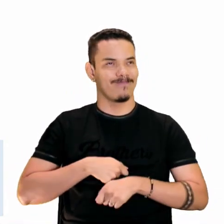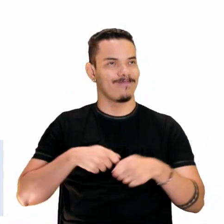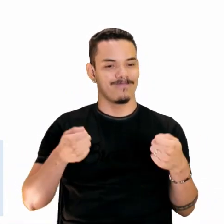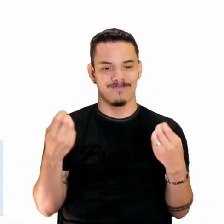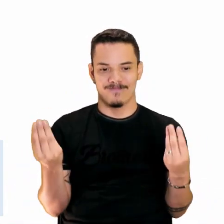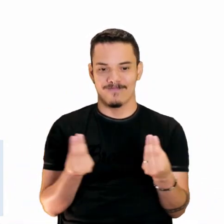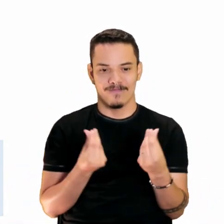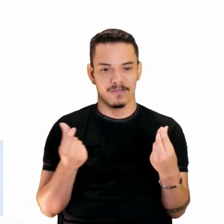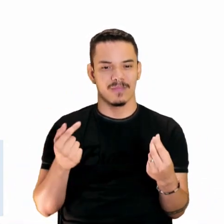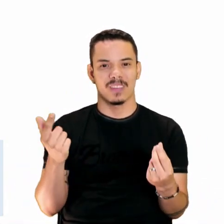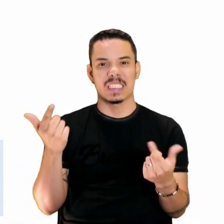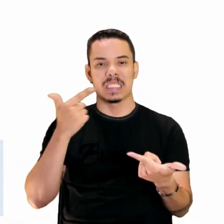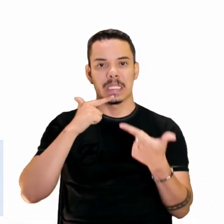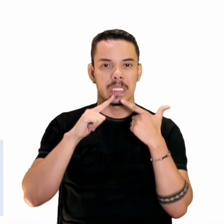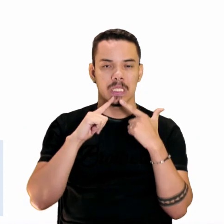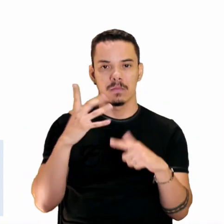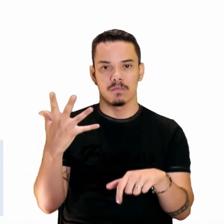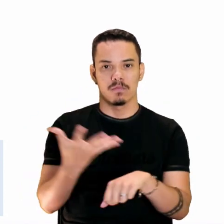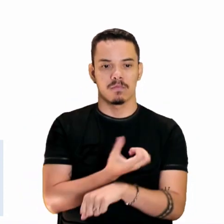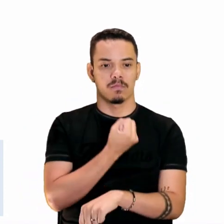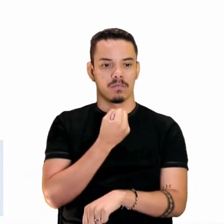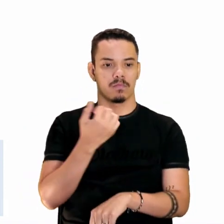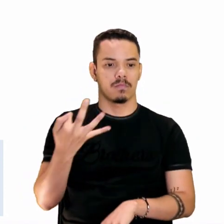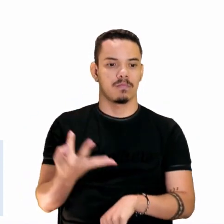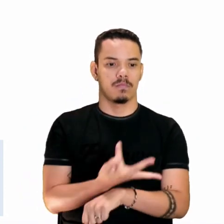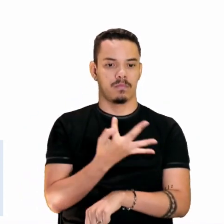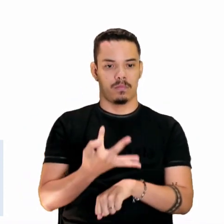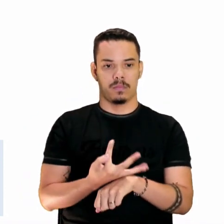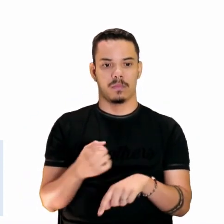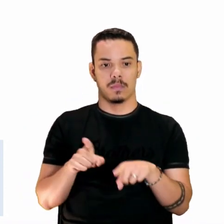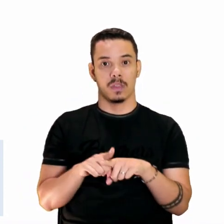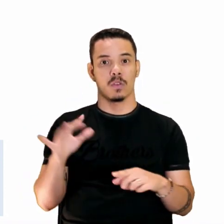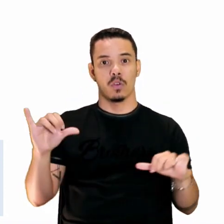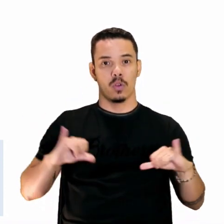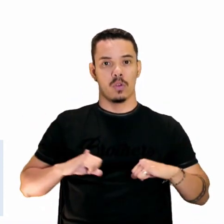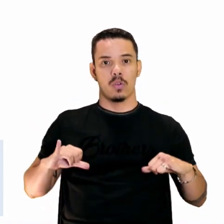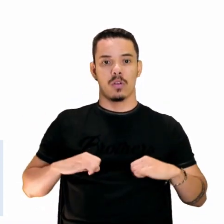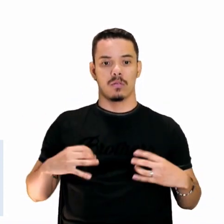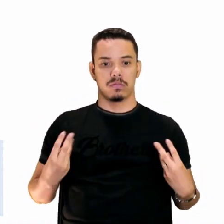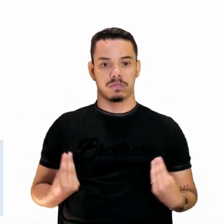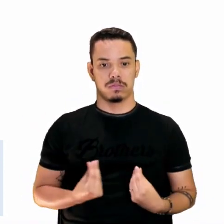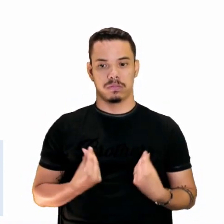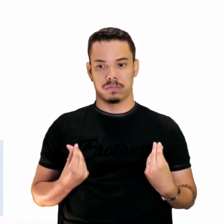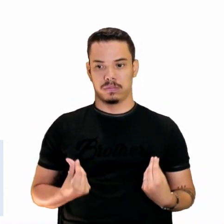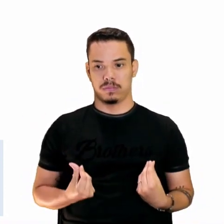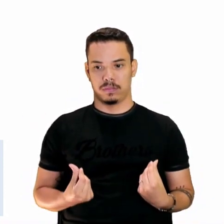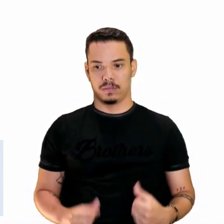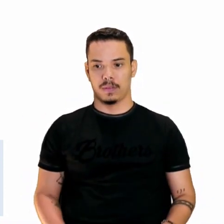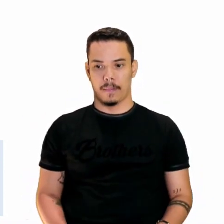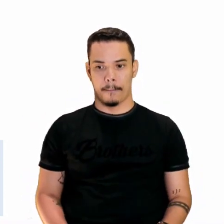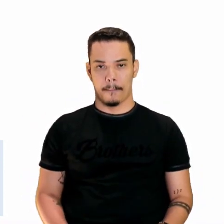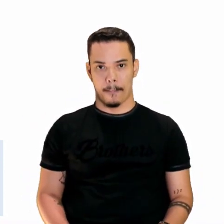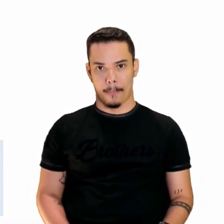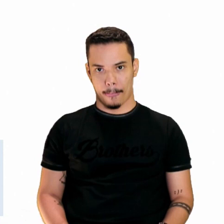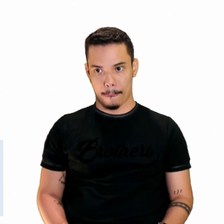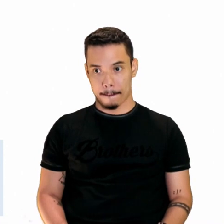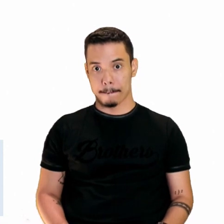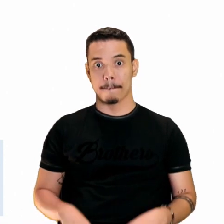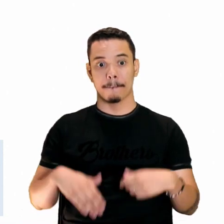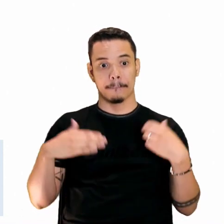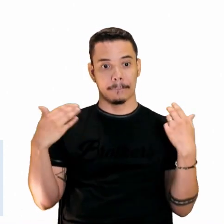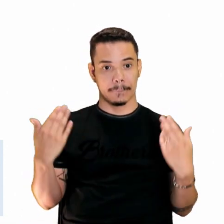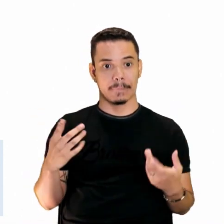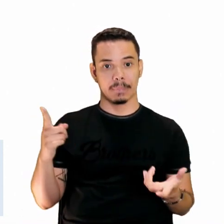sente. É um contentamento descontente. É dor que desatina sem doer. Vejam só. Então, aqui